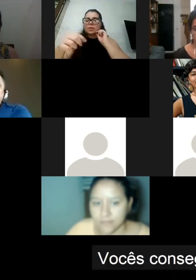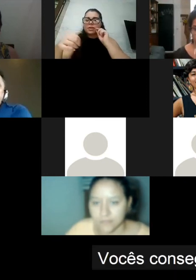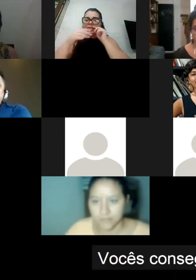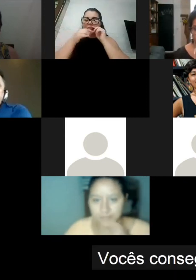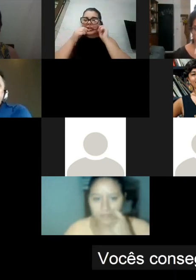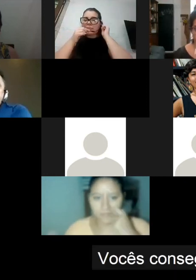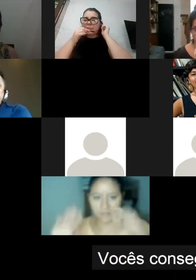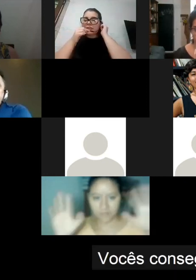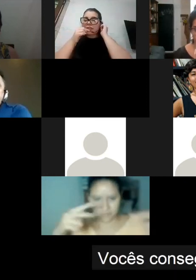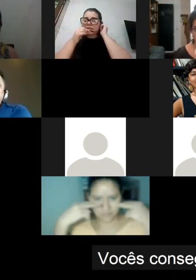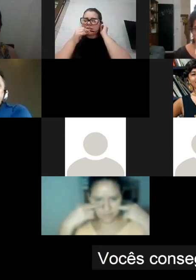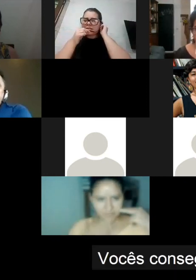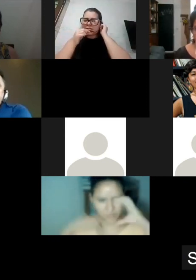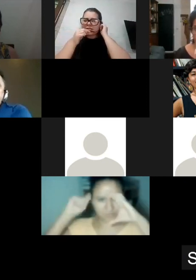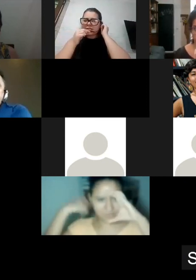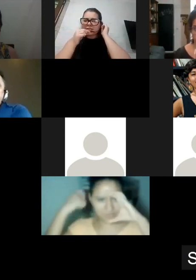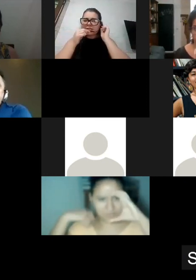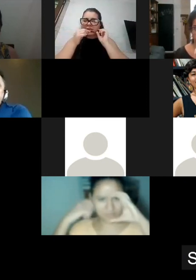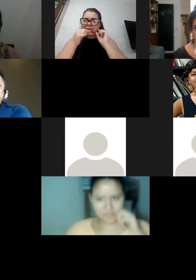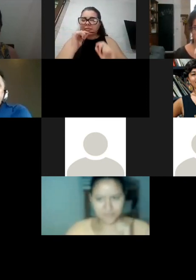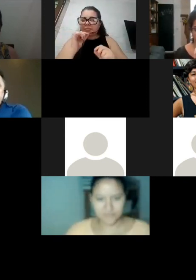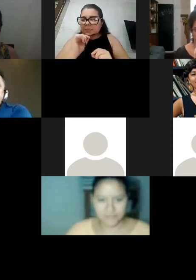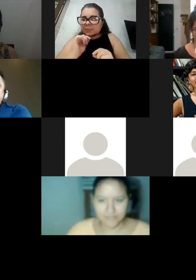vocês conseguem me ouvir? sim